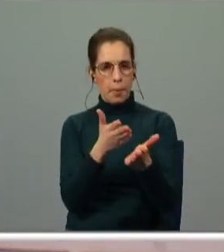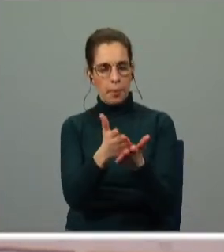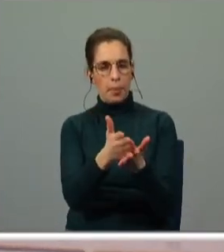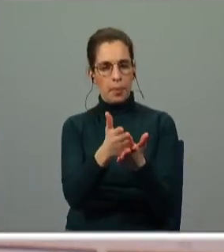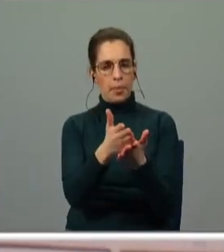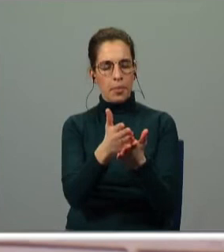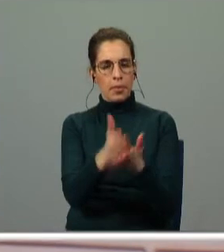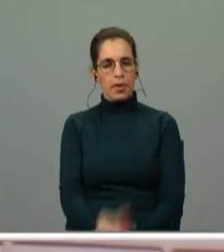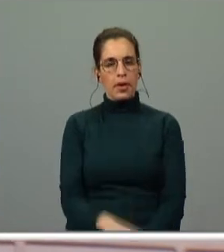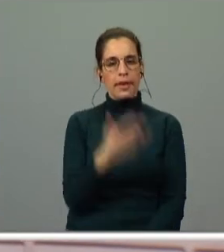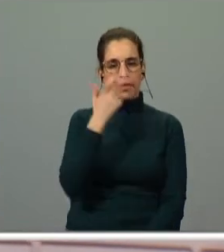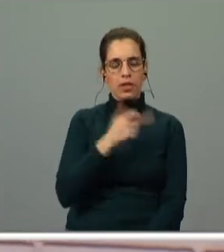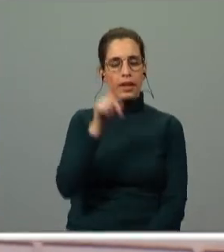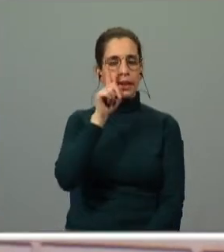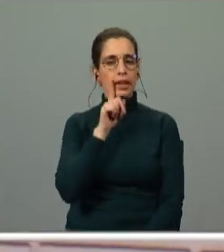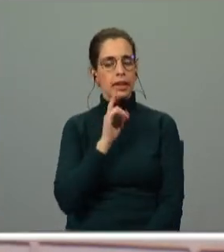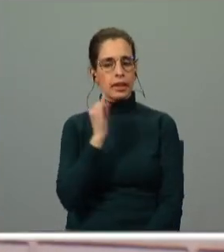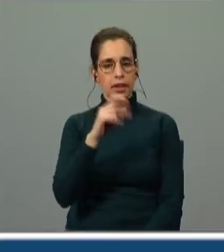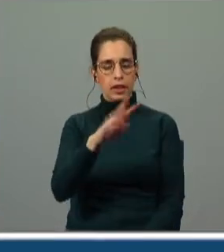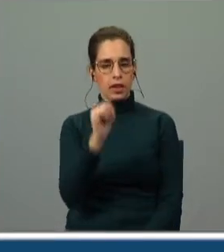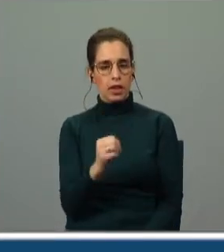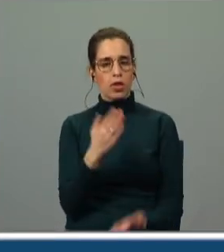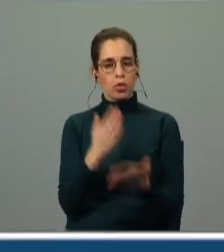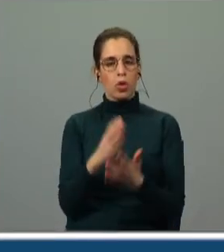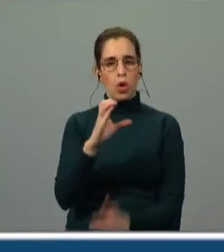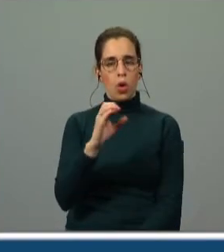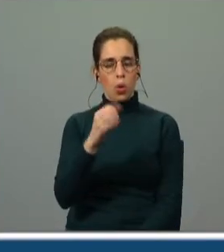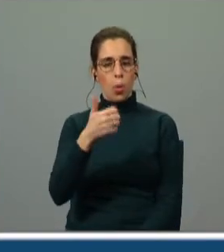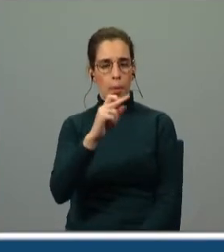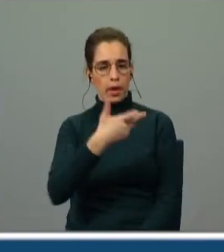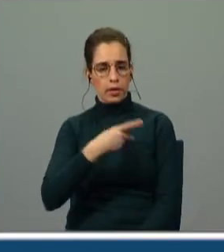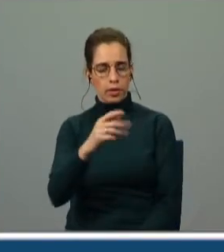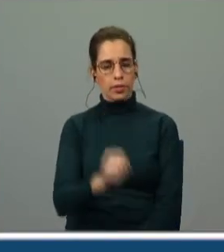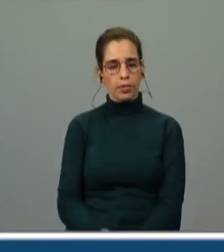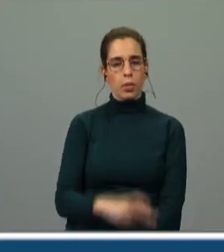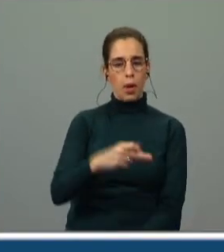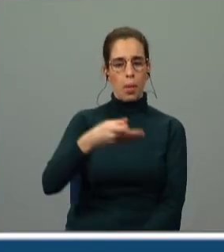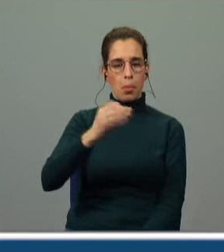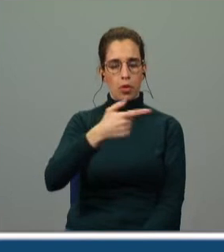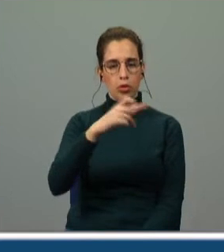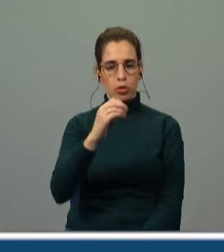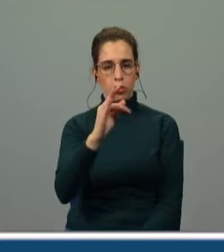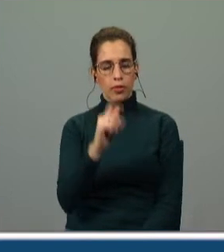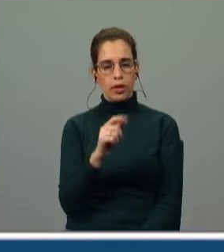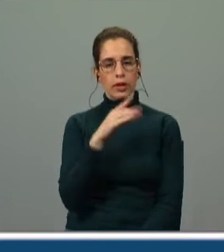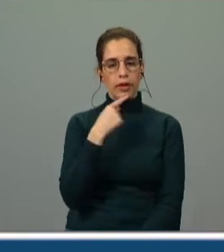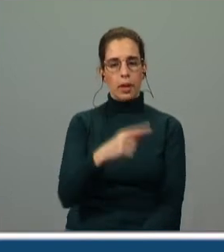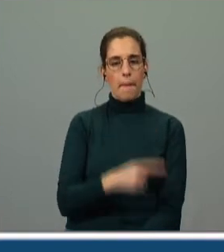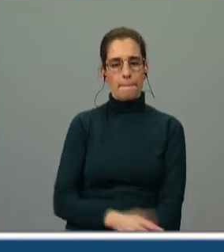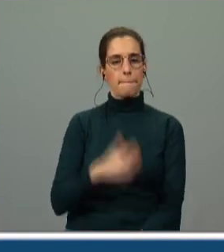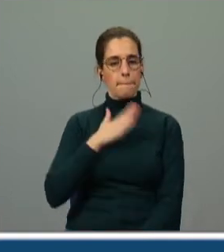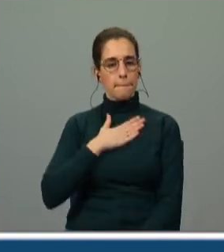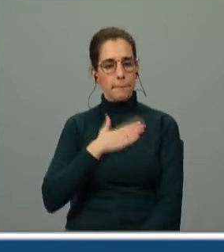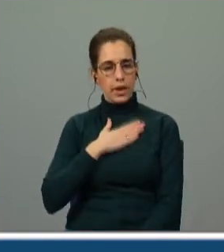são só cobardes então o narrador interpela os carrascos com uma apóstrofe diz ali ó peitos carniceiros